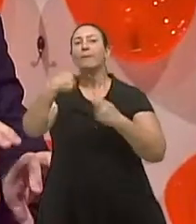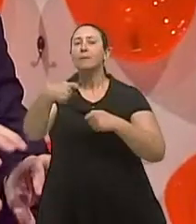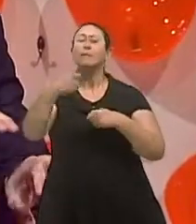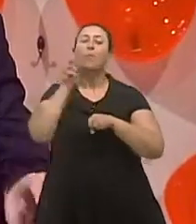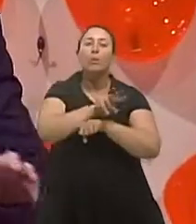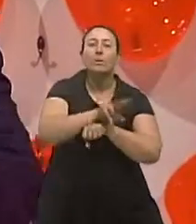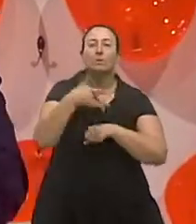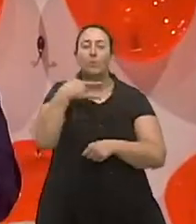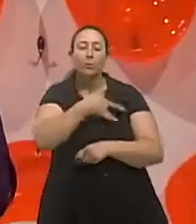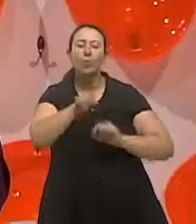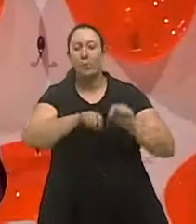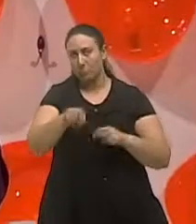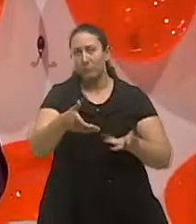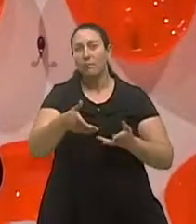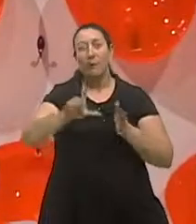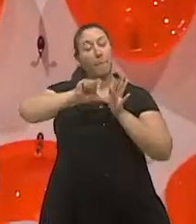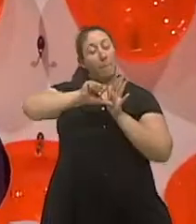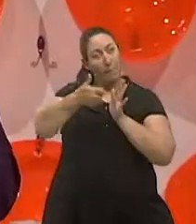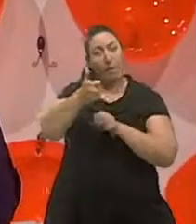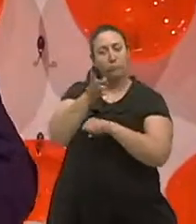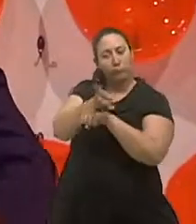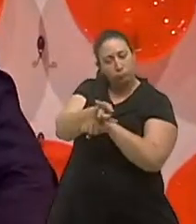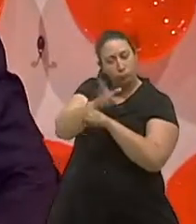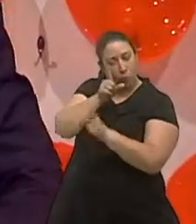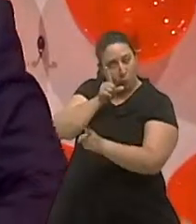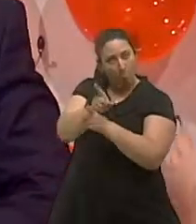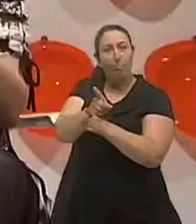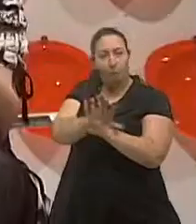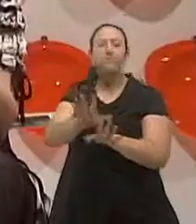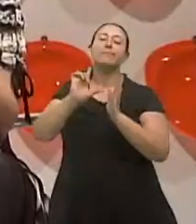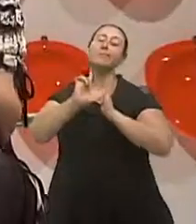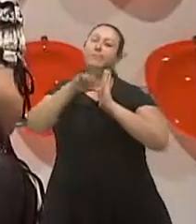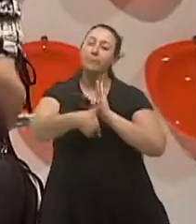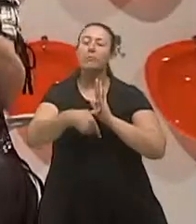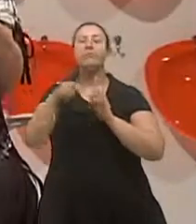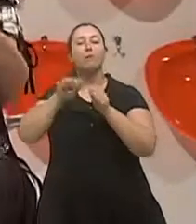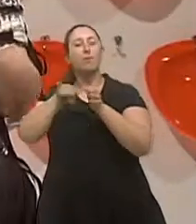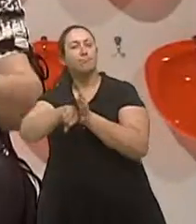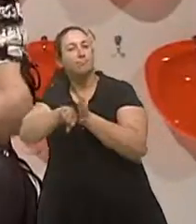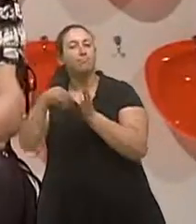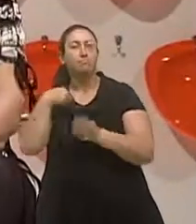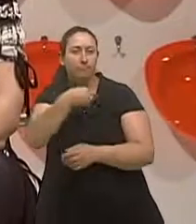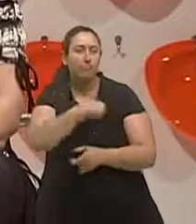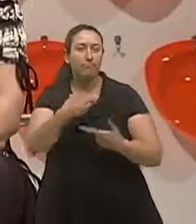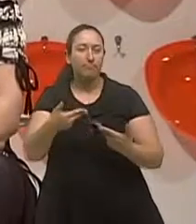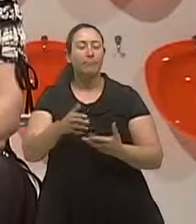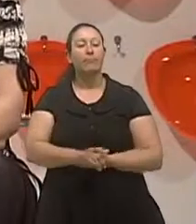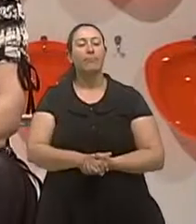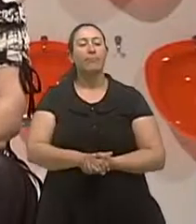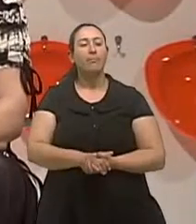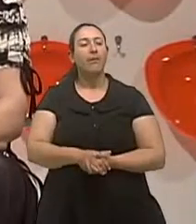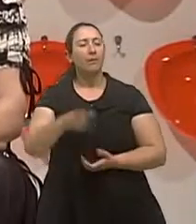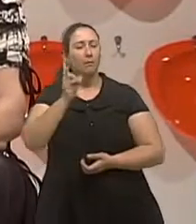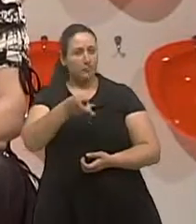polisonografia e o exame médico de diagnóstico da causa ah, claro o que a gente tem que entender e vocês gostam quando eu chamo atenção aí